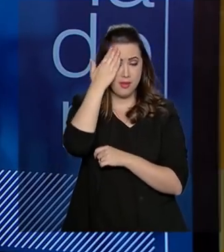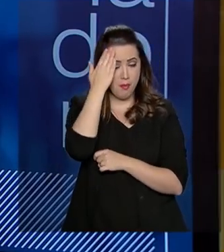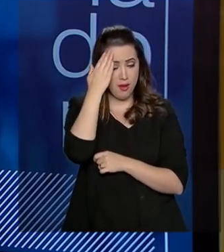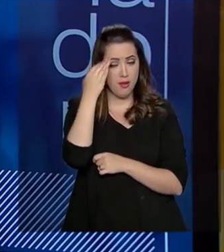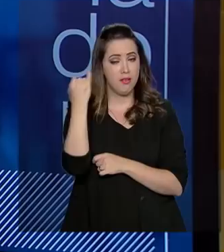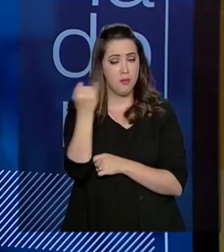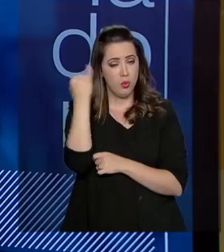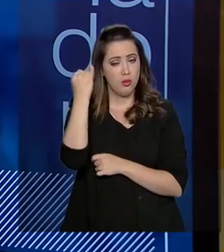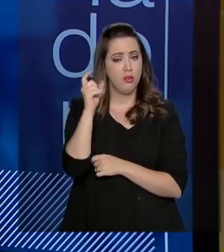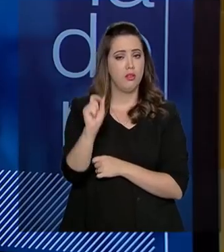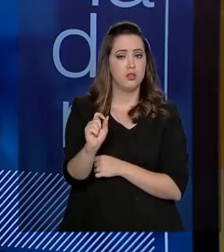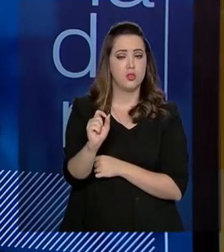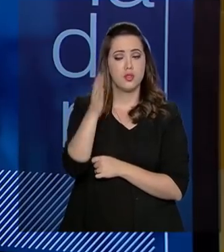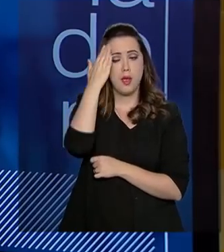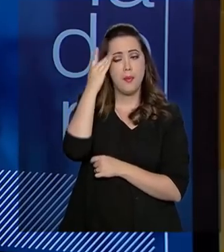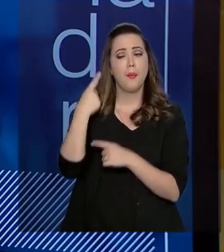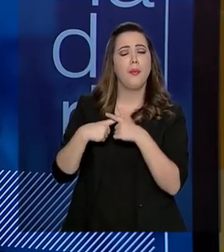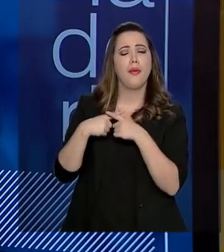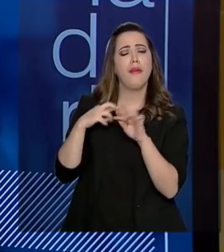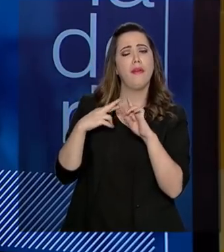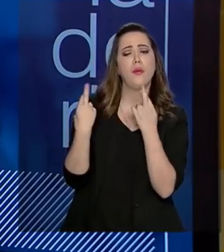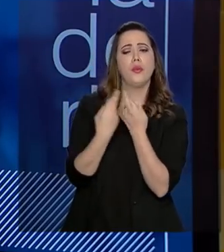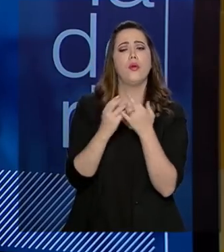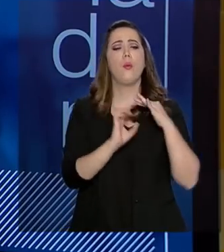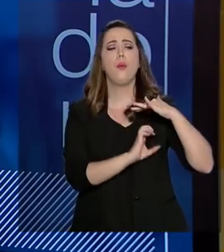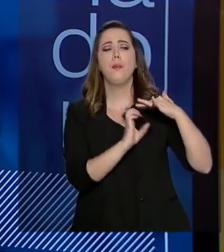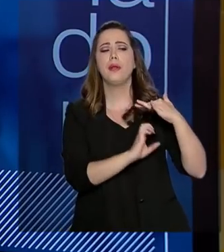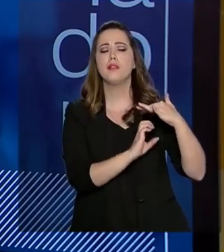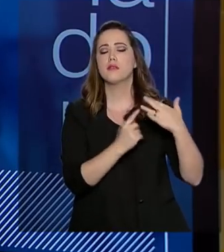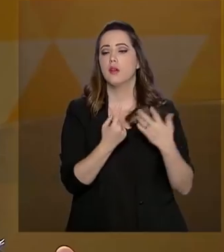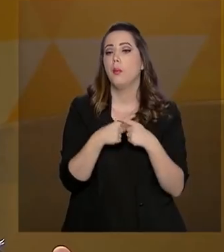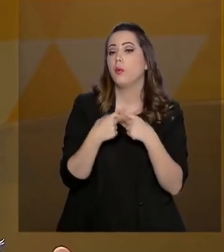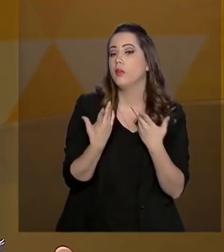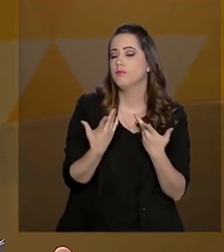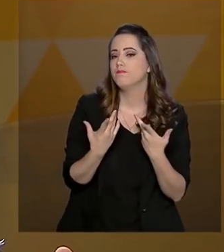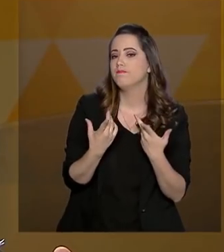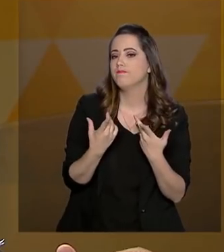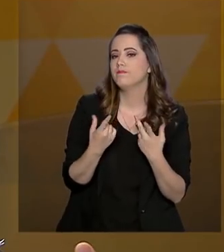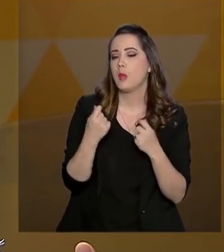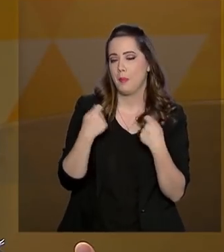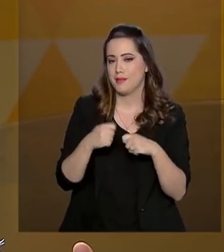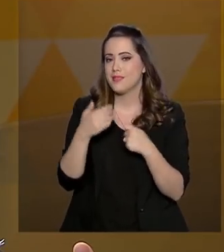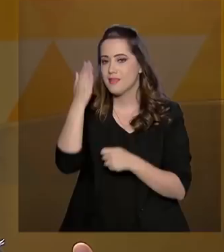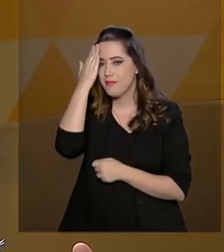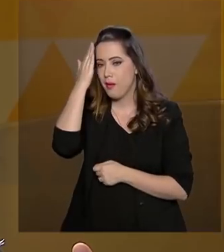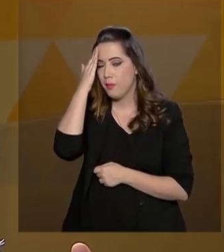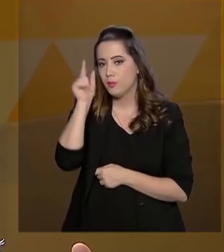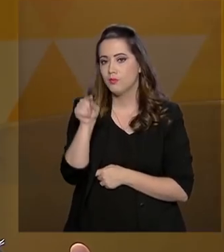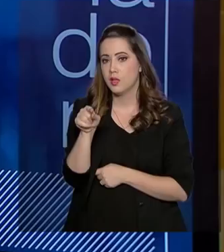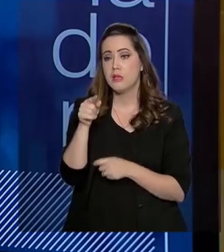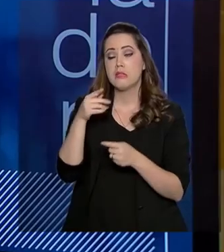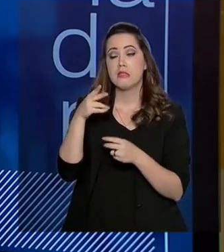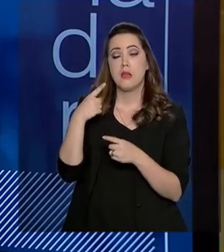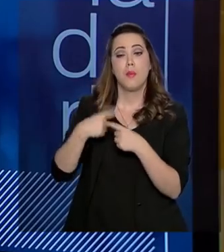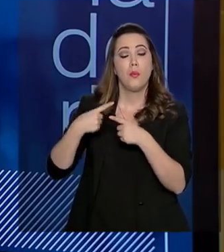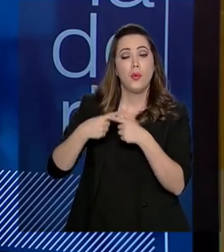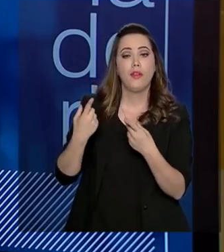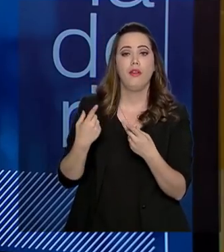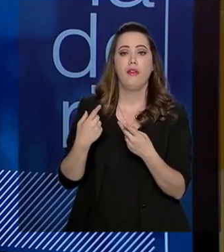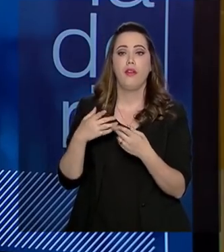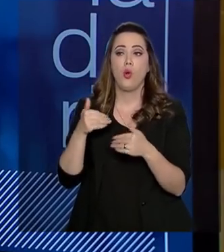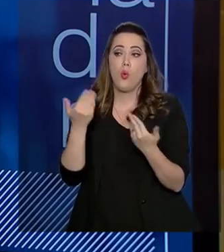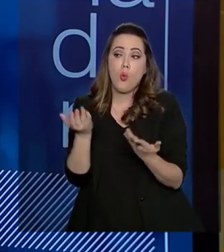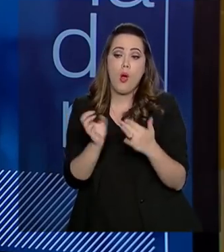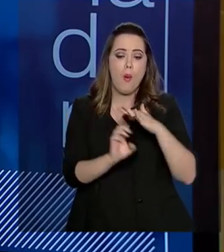finalidade da reunião, qual a decisão que vai ser modificada, quem que esse representante